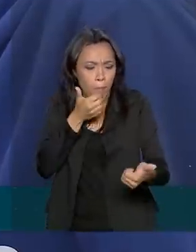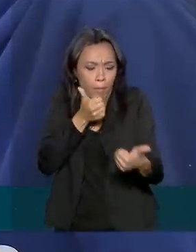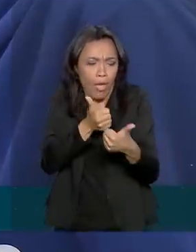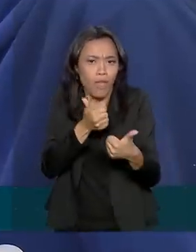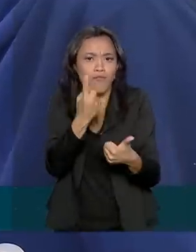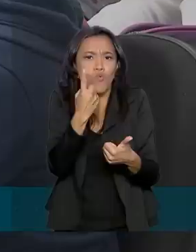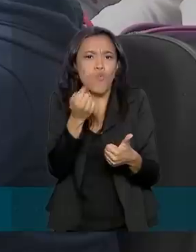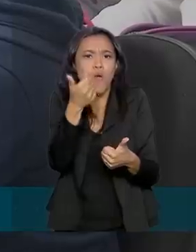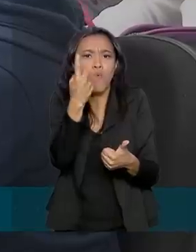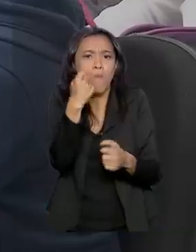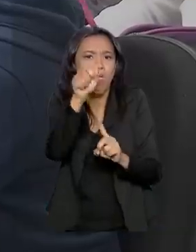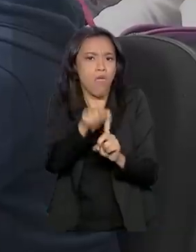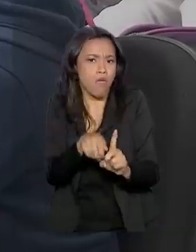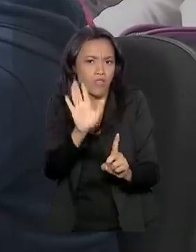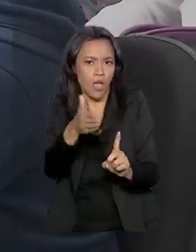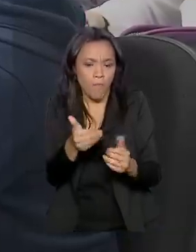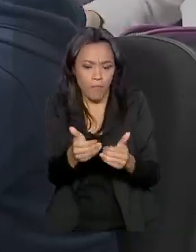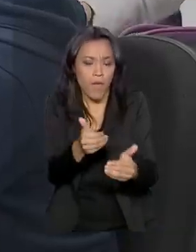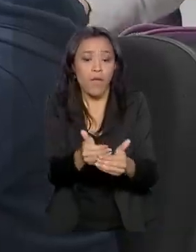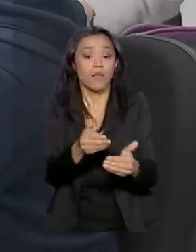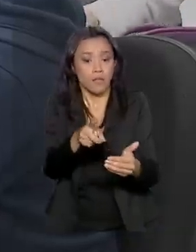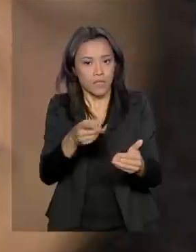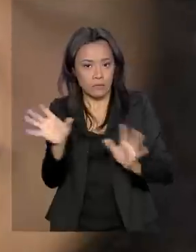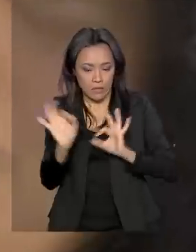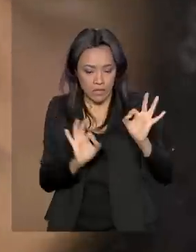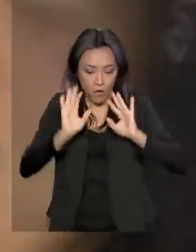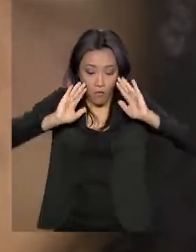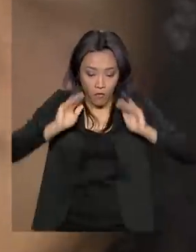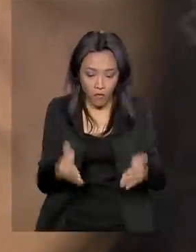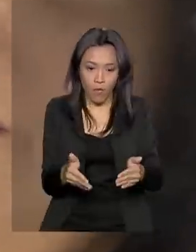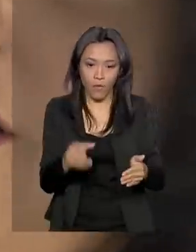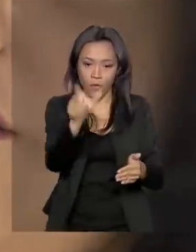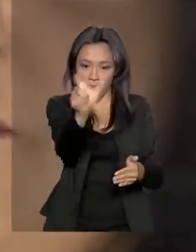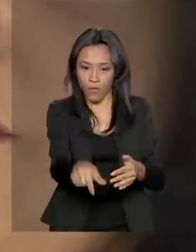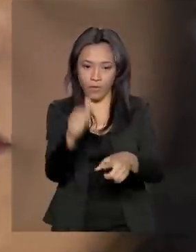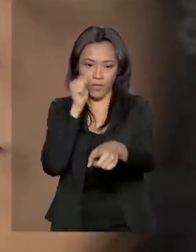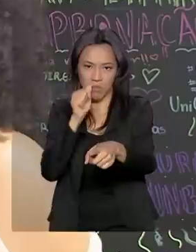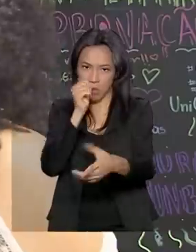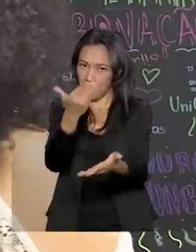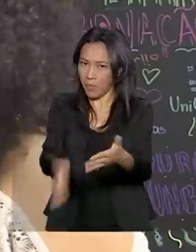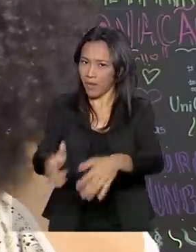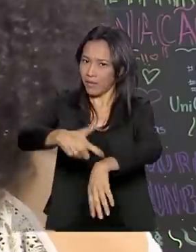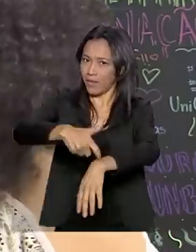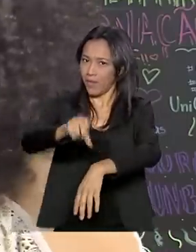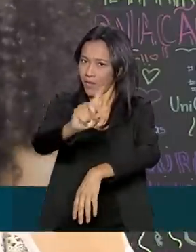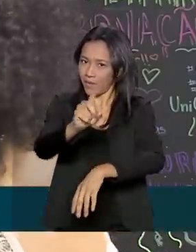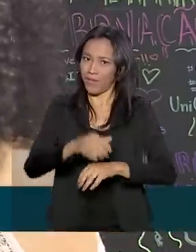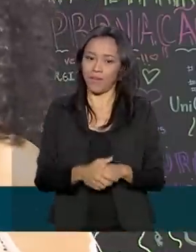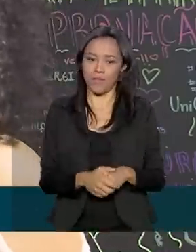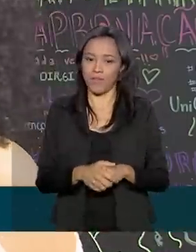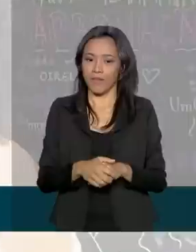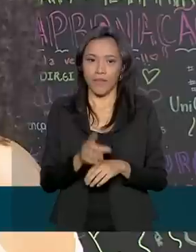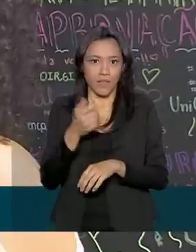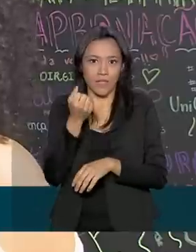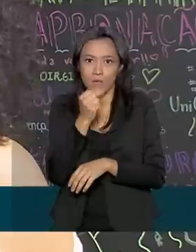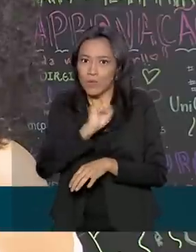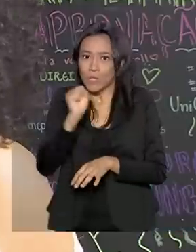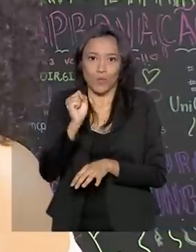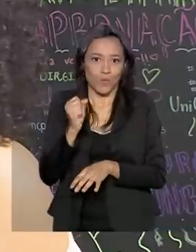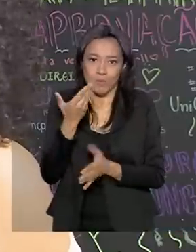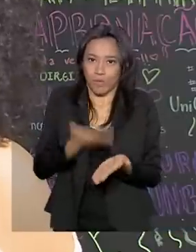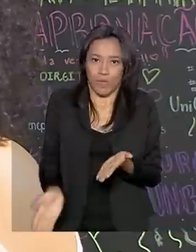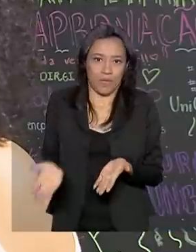foco e concentração para se sair bem no exame. A Isis não perde tempo. Não pode desperdiçar nem um segundo. Para